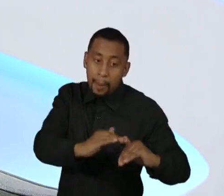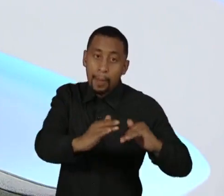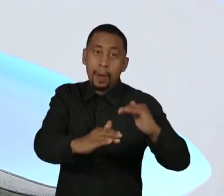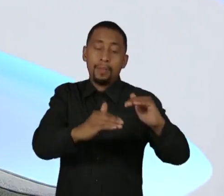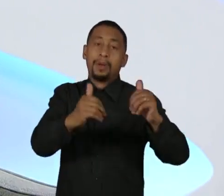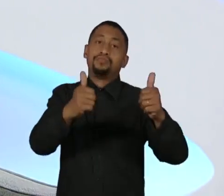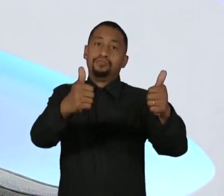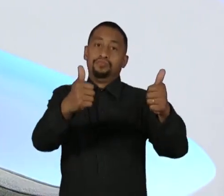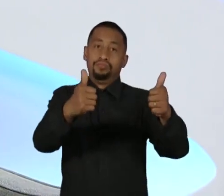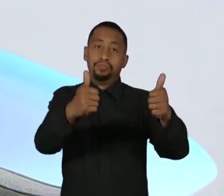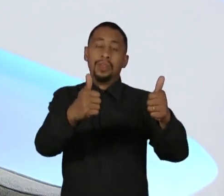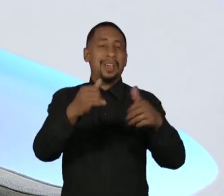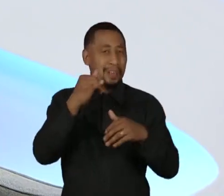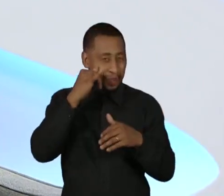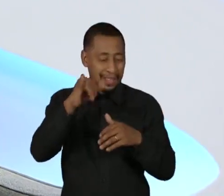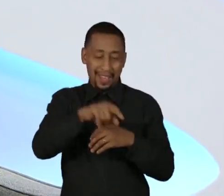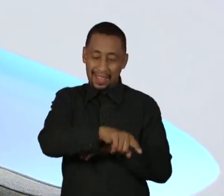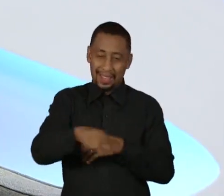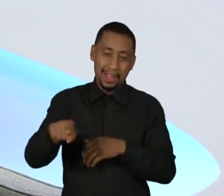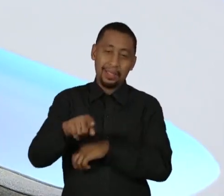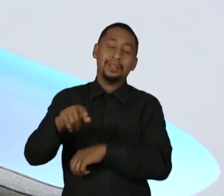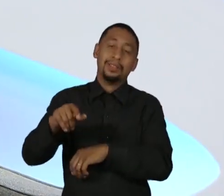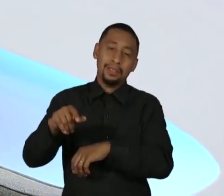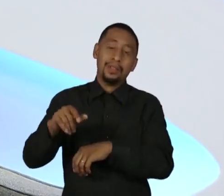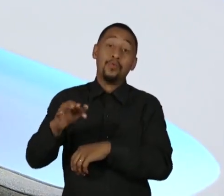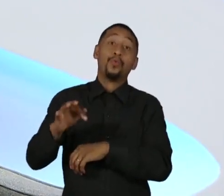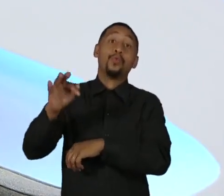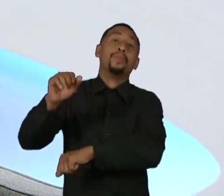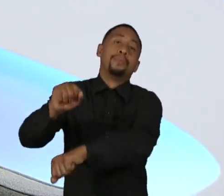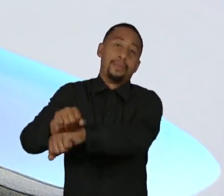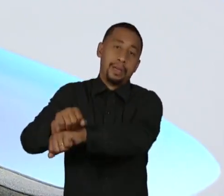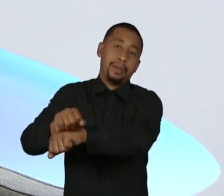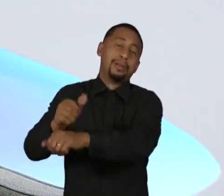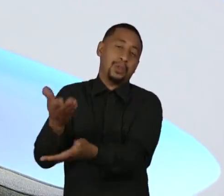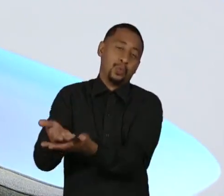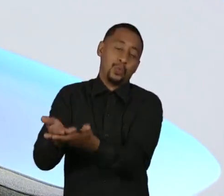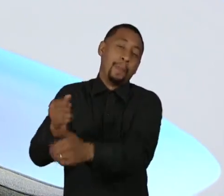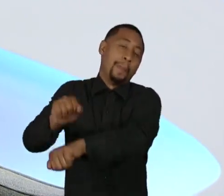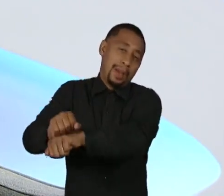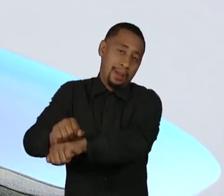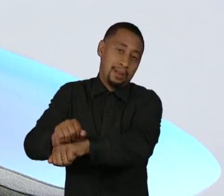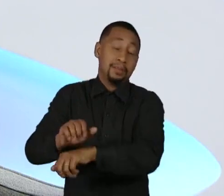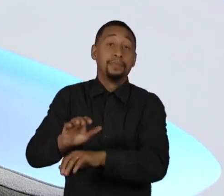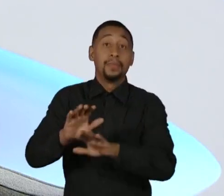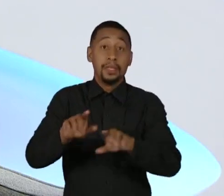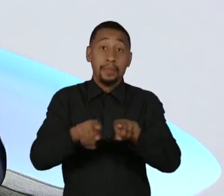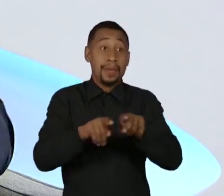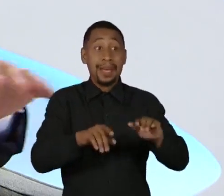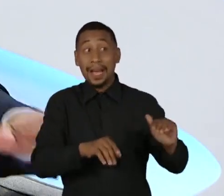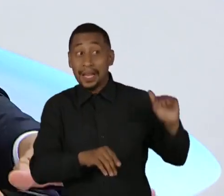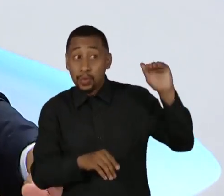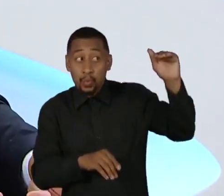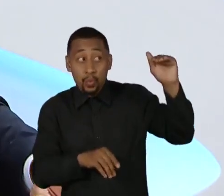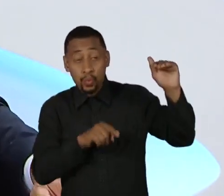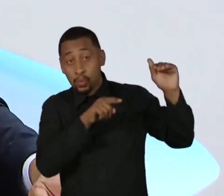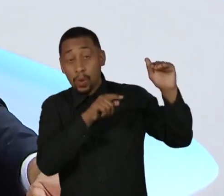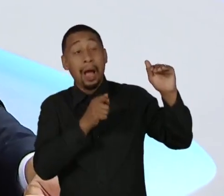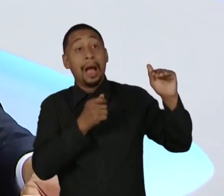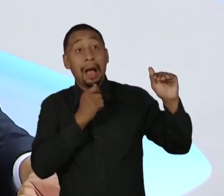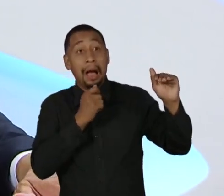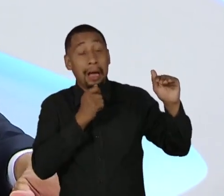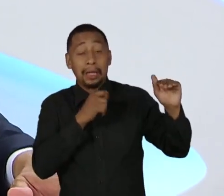frente e garantir que esses que estão hoje numa situação de idade que não estão analfabetos possam ser